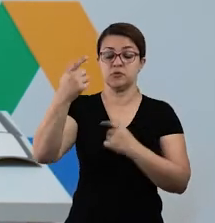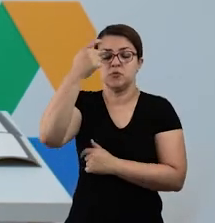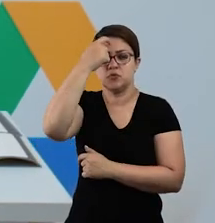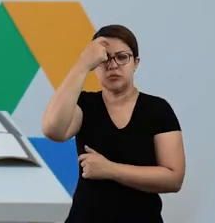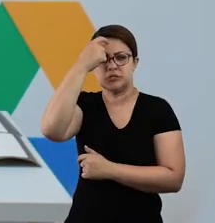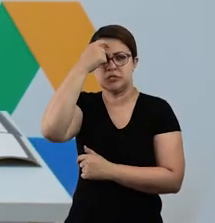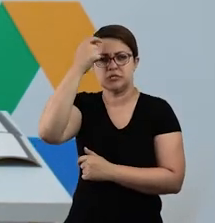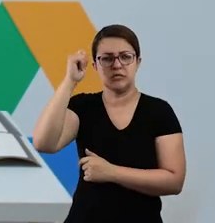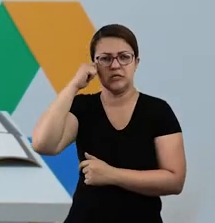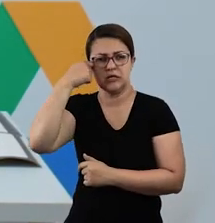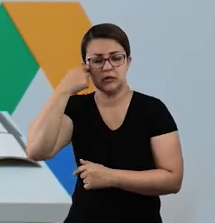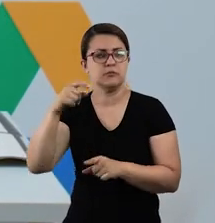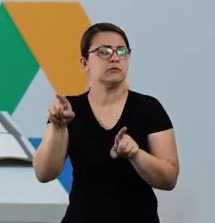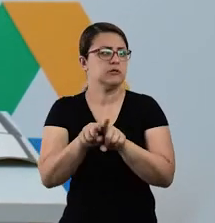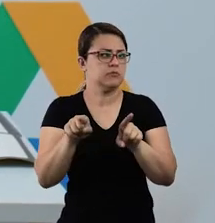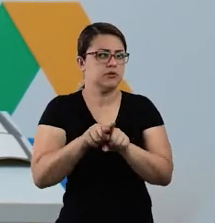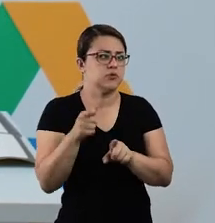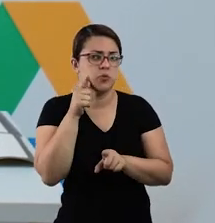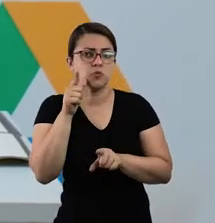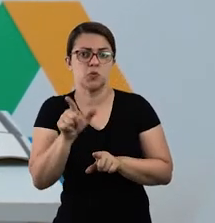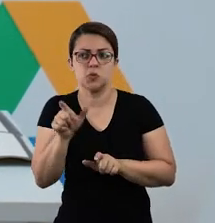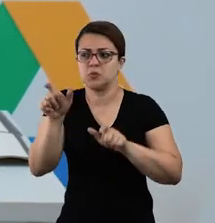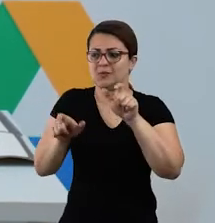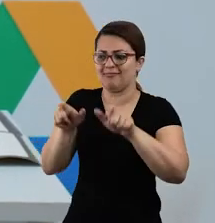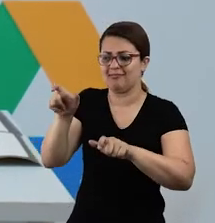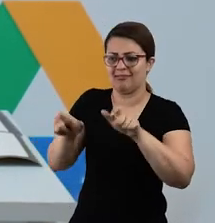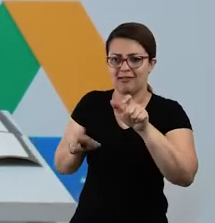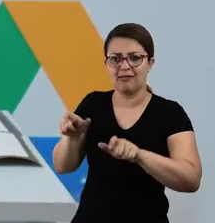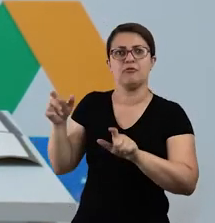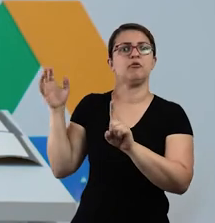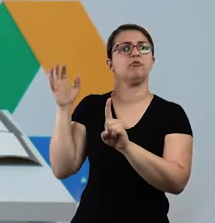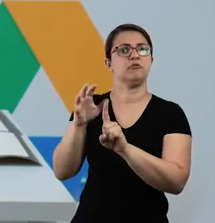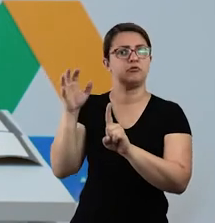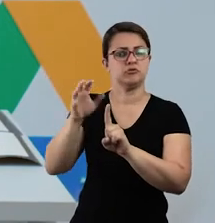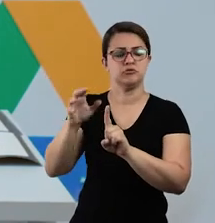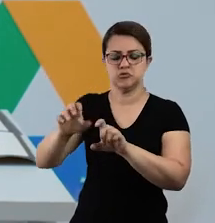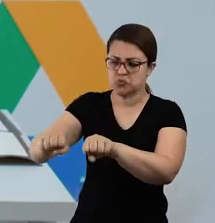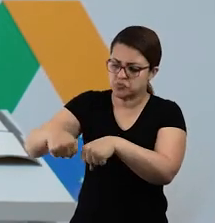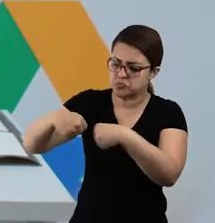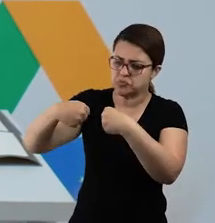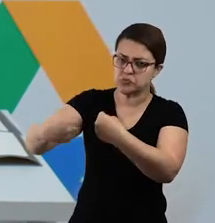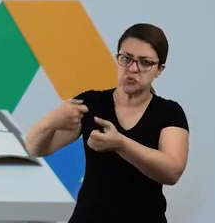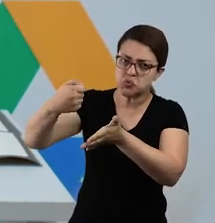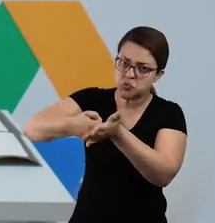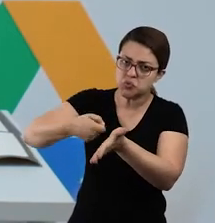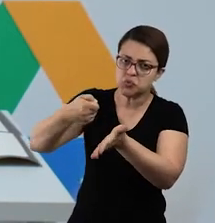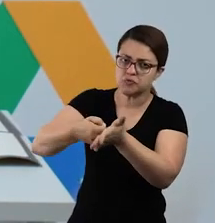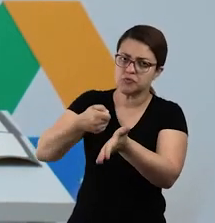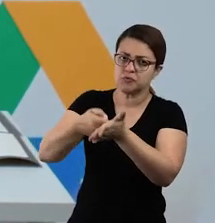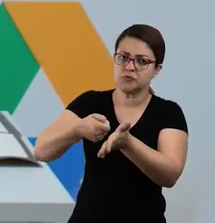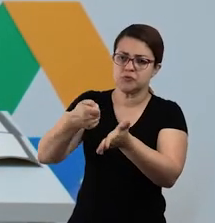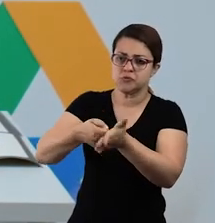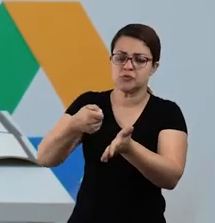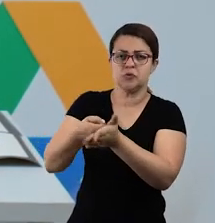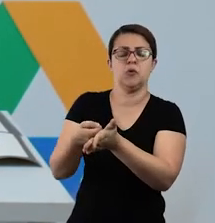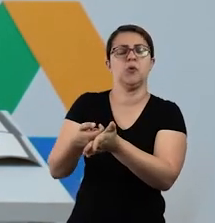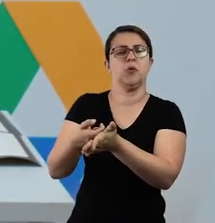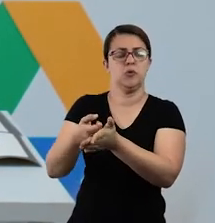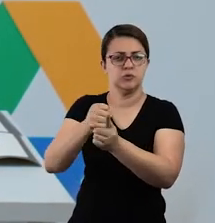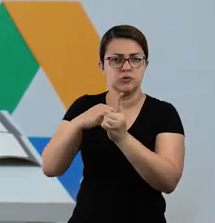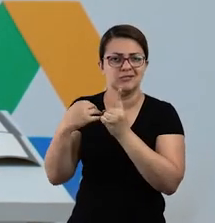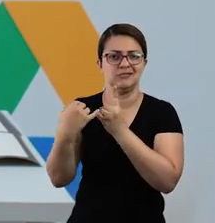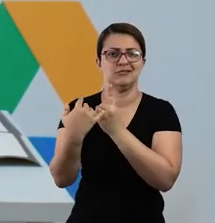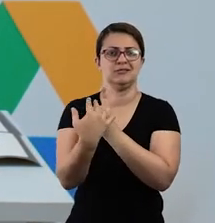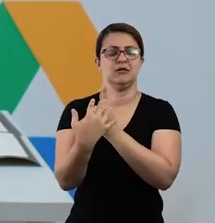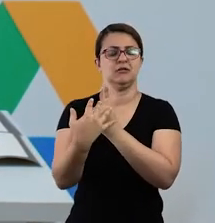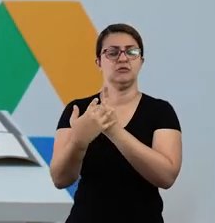existiram muitos outros negros que foram influenciadores, que contribuíram, né? Para nossa construção da